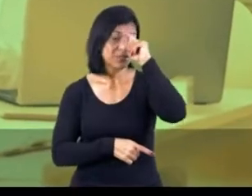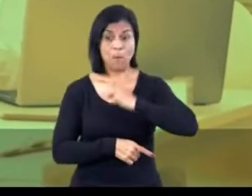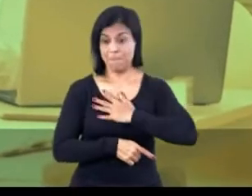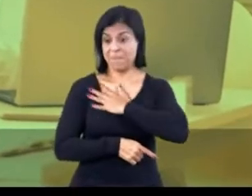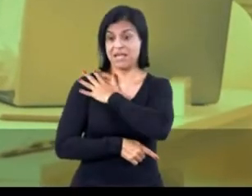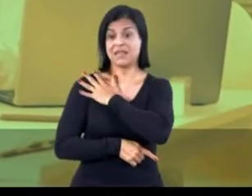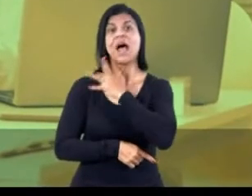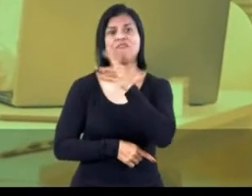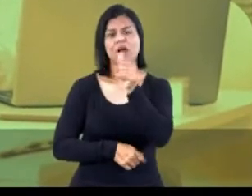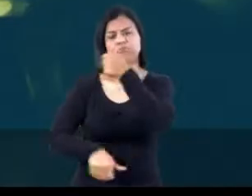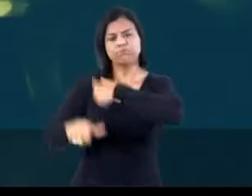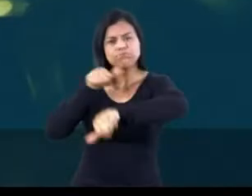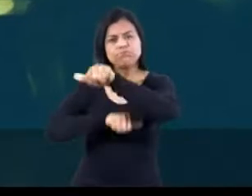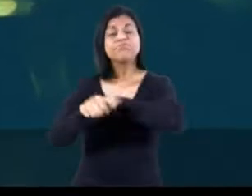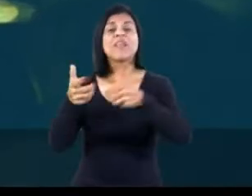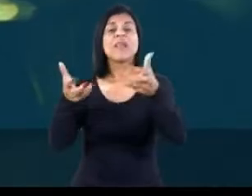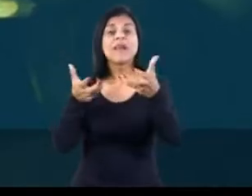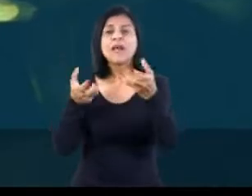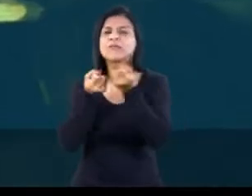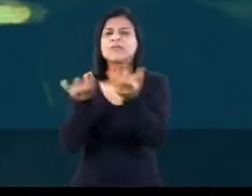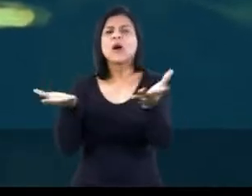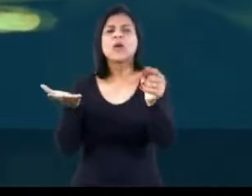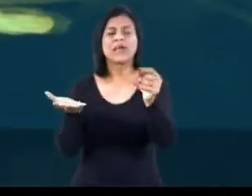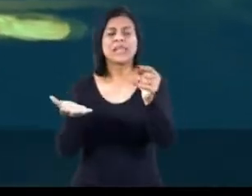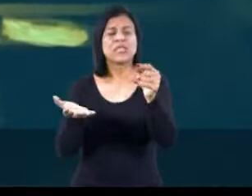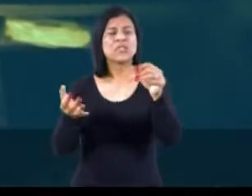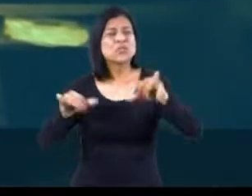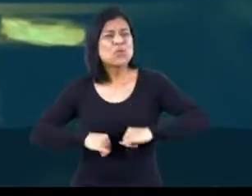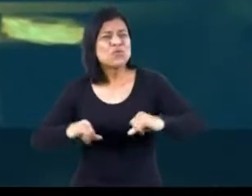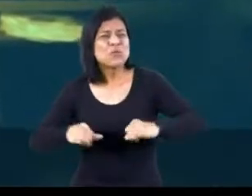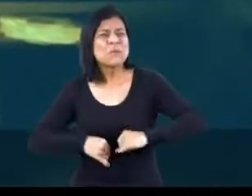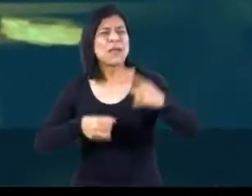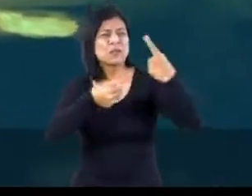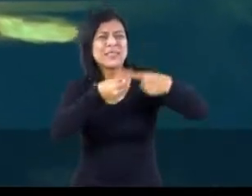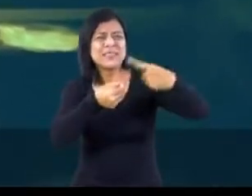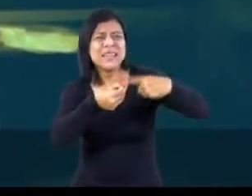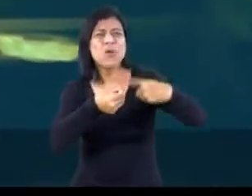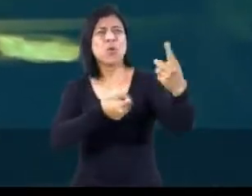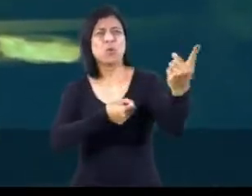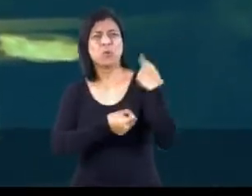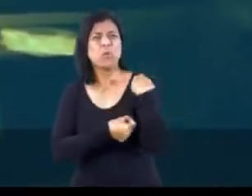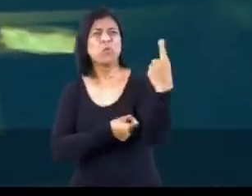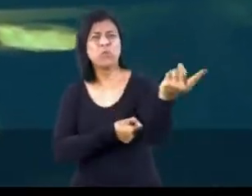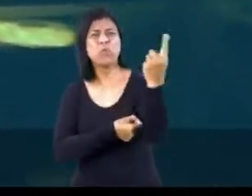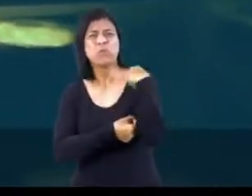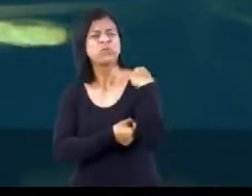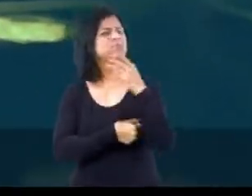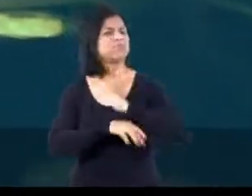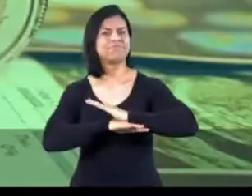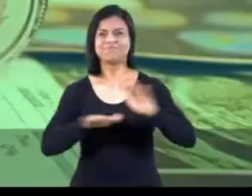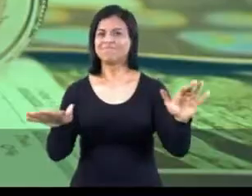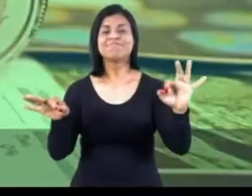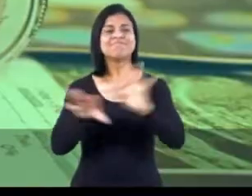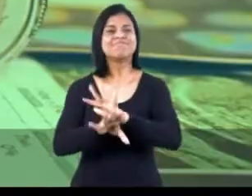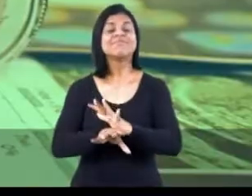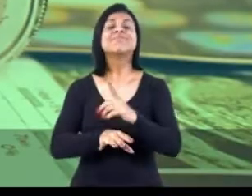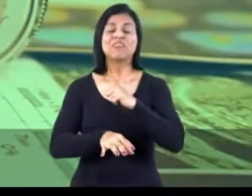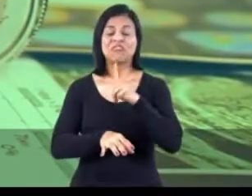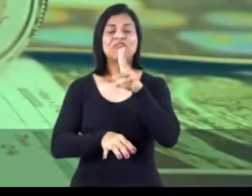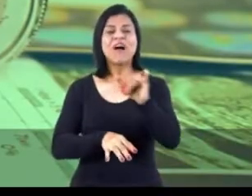reestruturado. Queremos acabar com o sofrimento de pacientes do interior que dependem do Levitras. Vamos